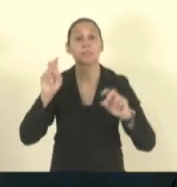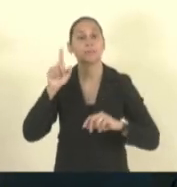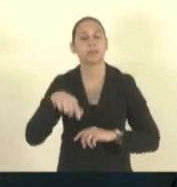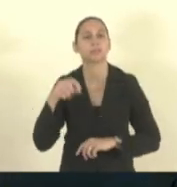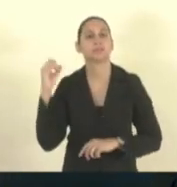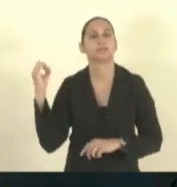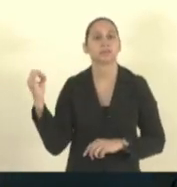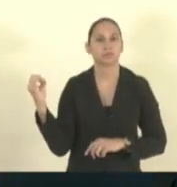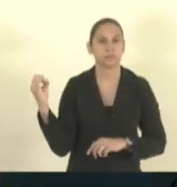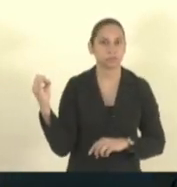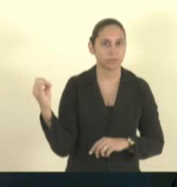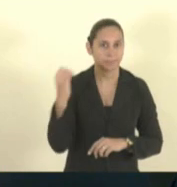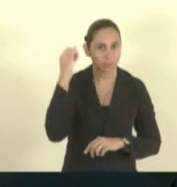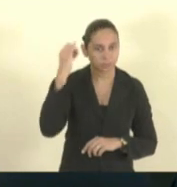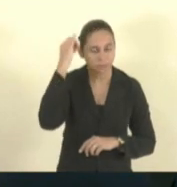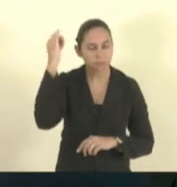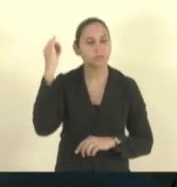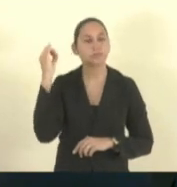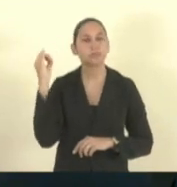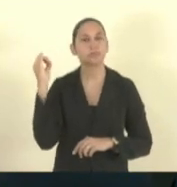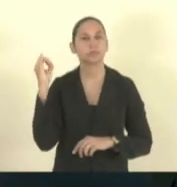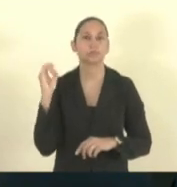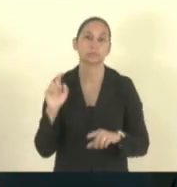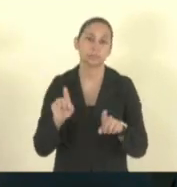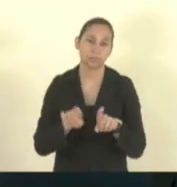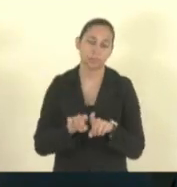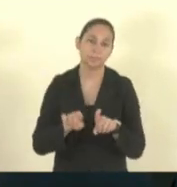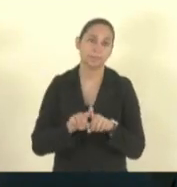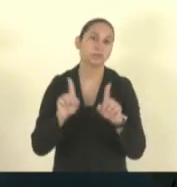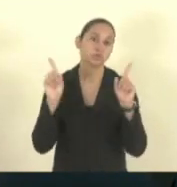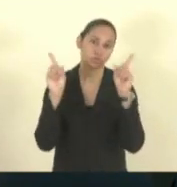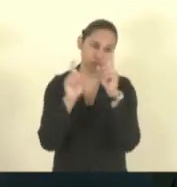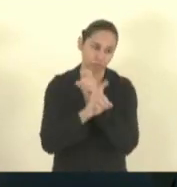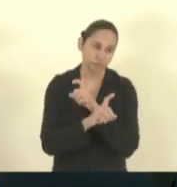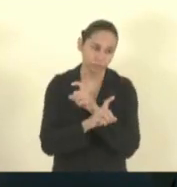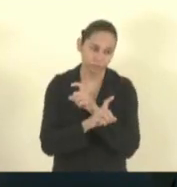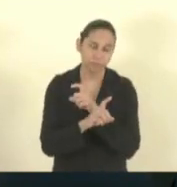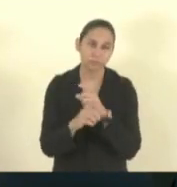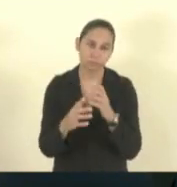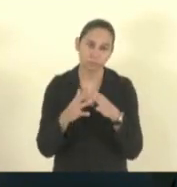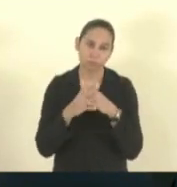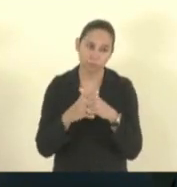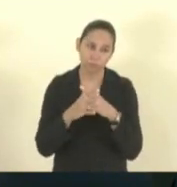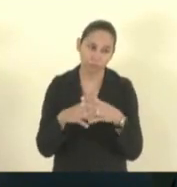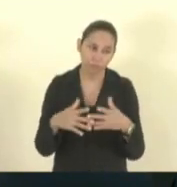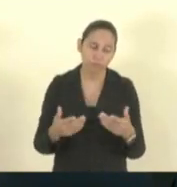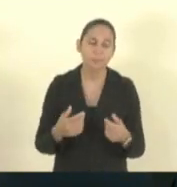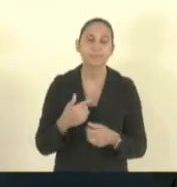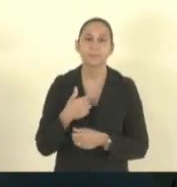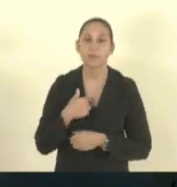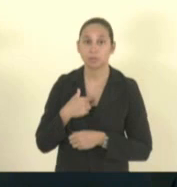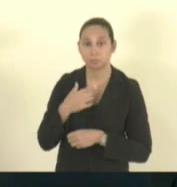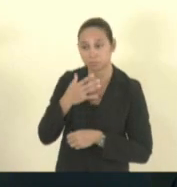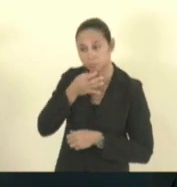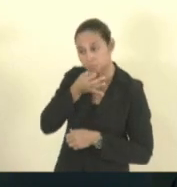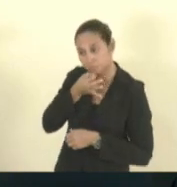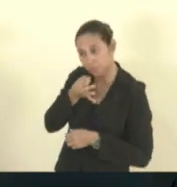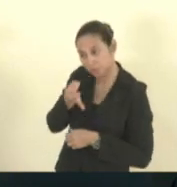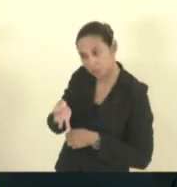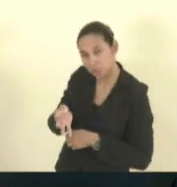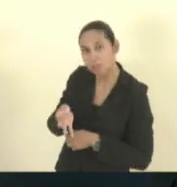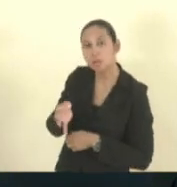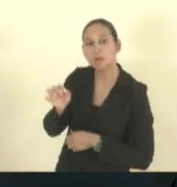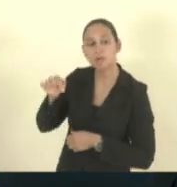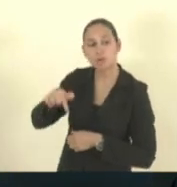ponto de atenção importante sugiro deputado Dari que a gente possa criar um